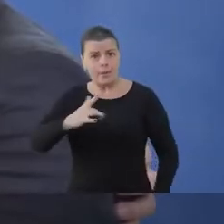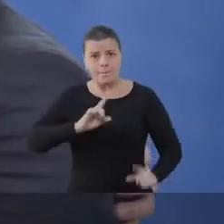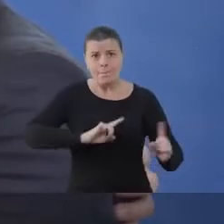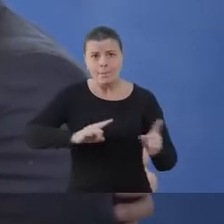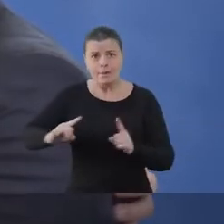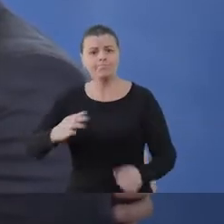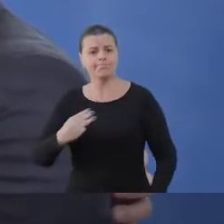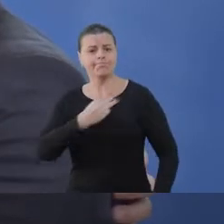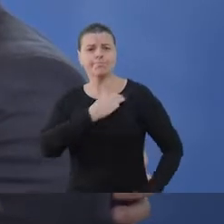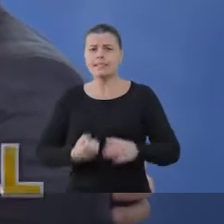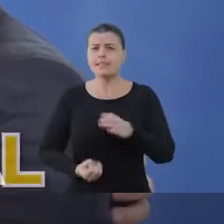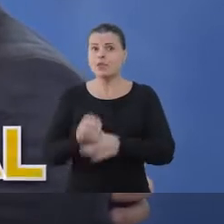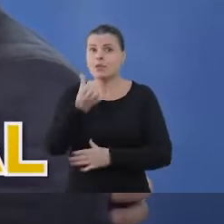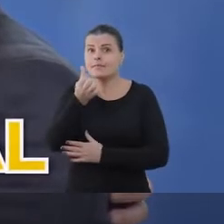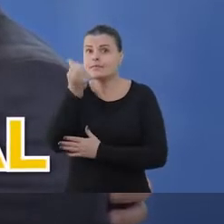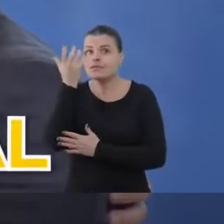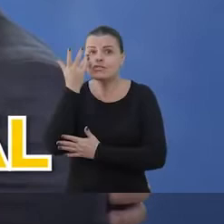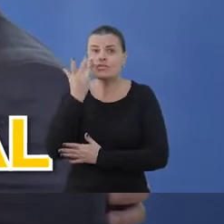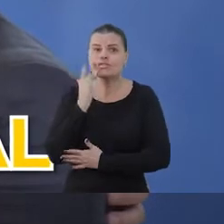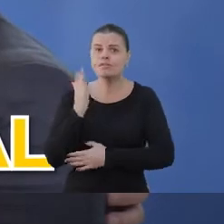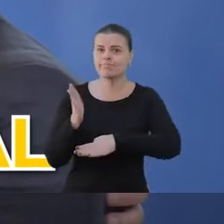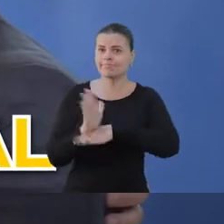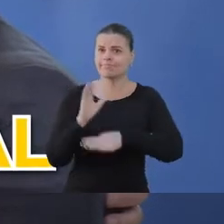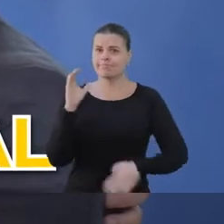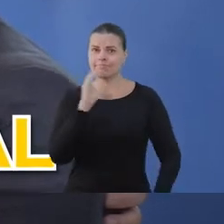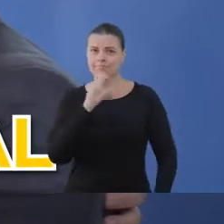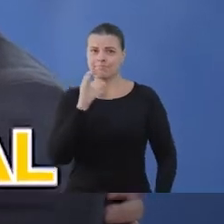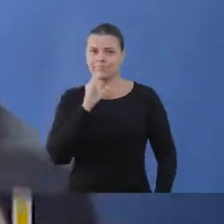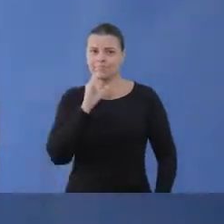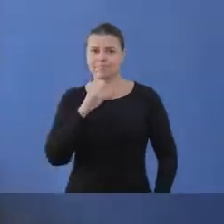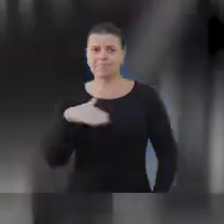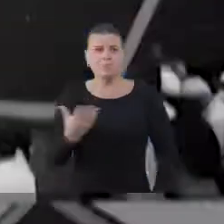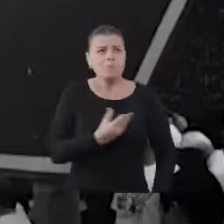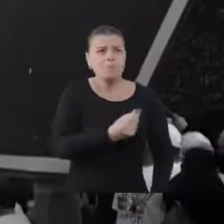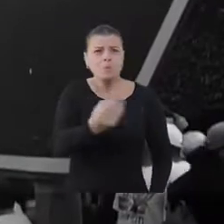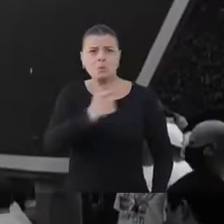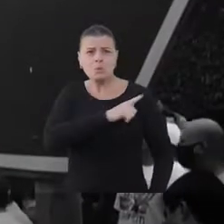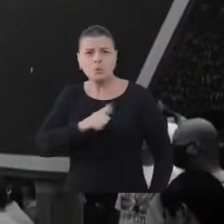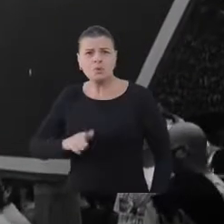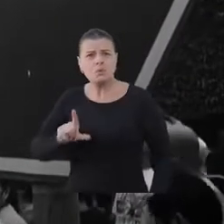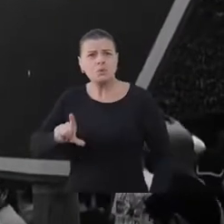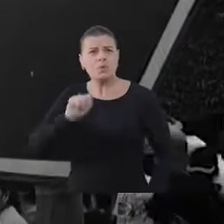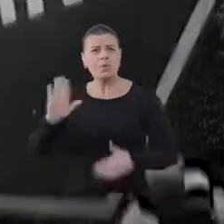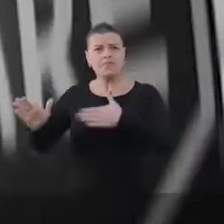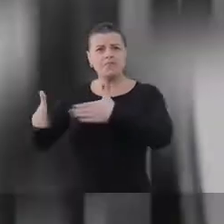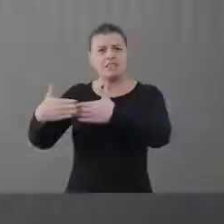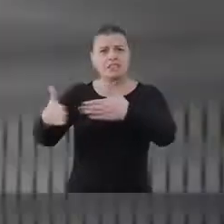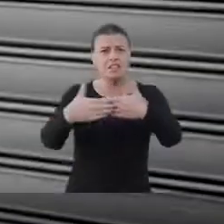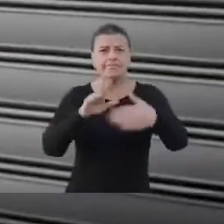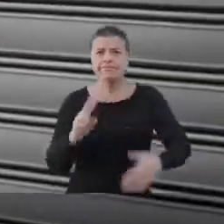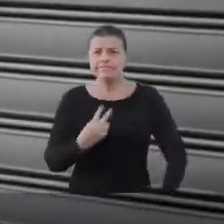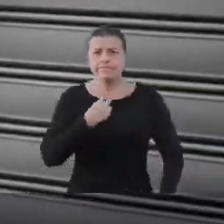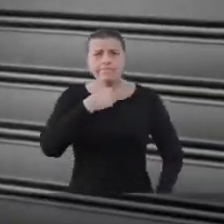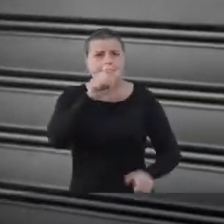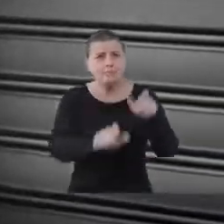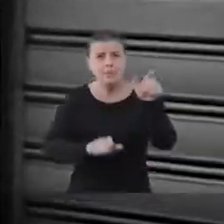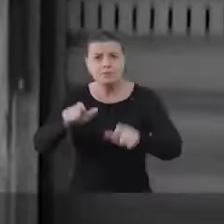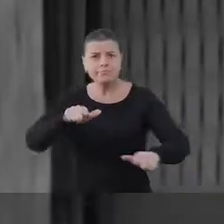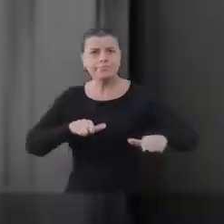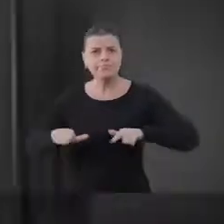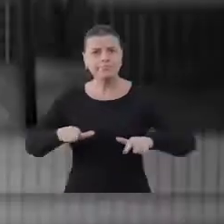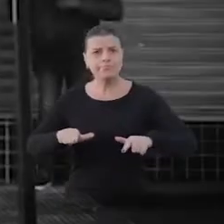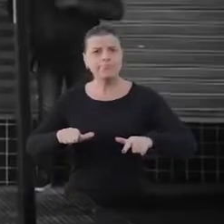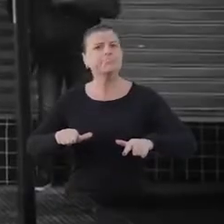sob seu comando que o ministério implantou em apenas seis dias o auxílio emergencial. Enquanto governadores escolheram fechar tudo e